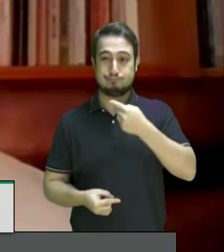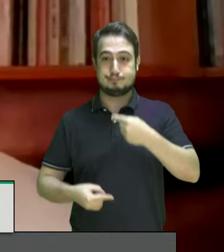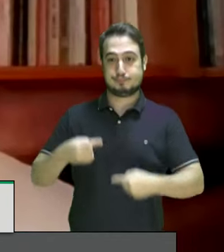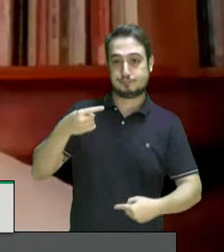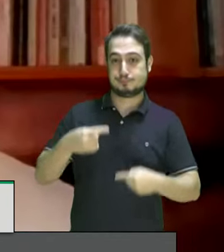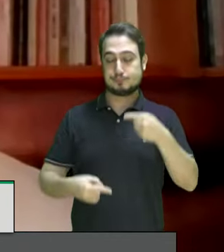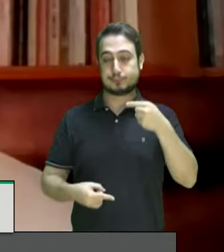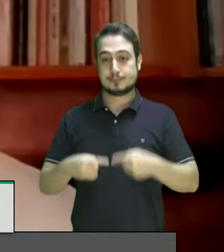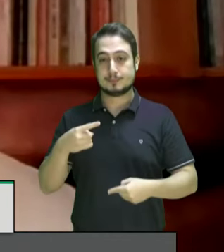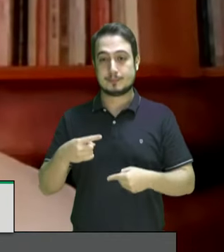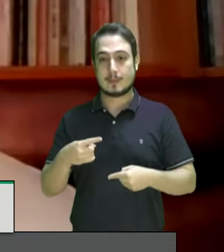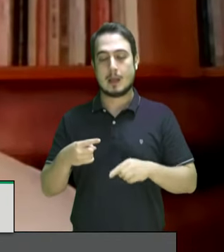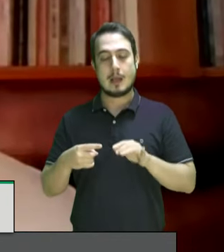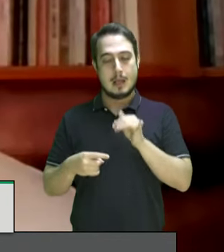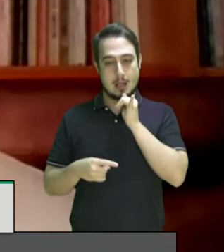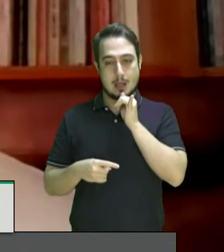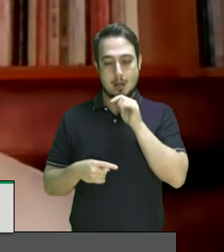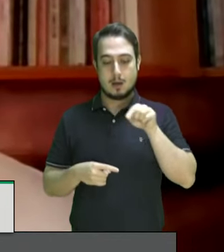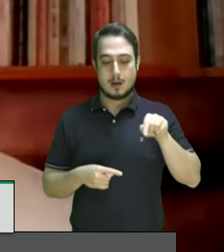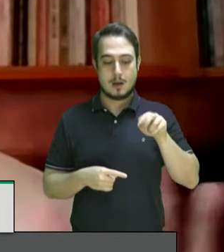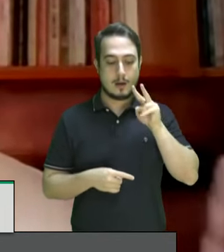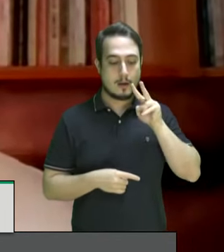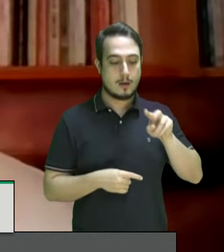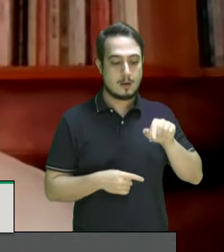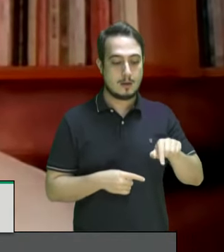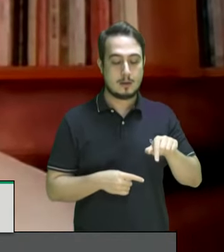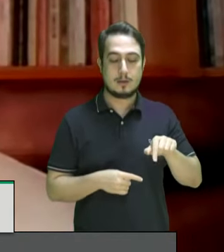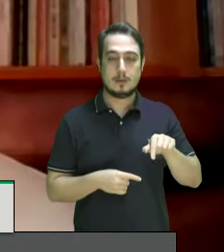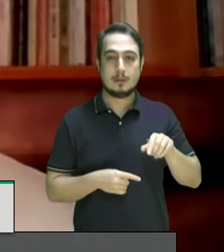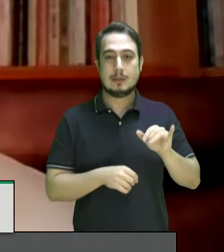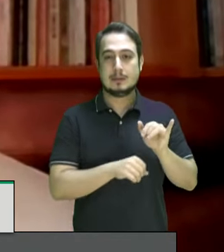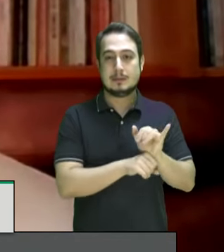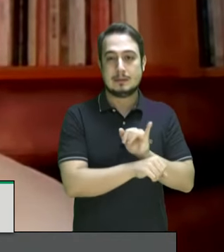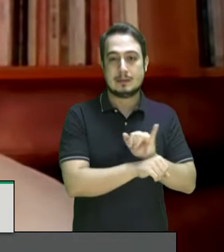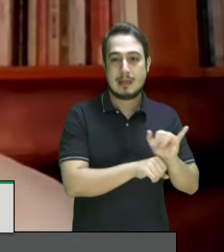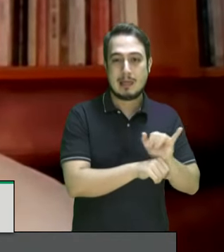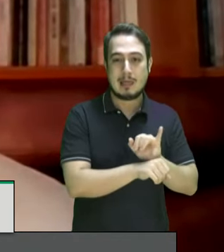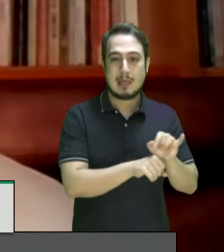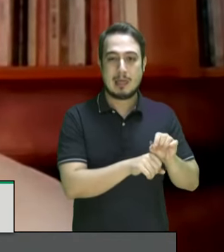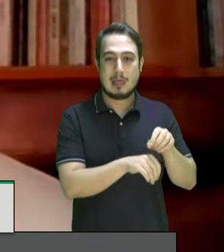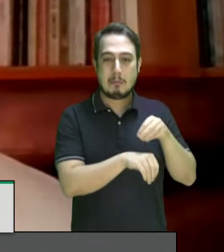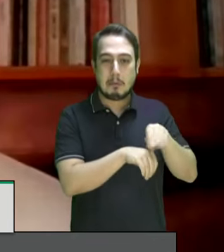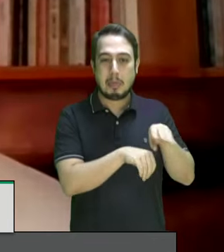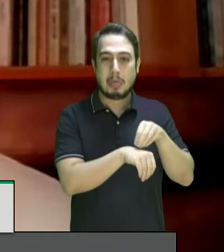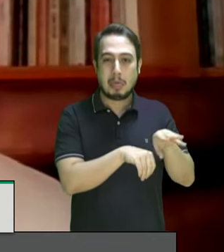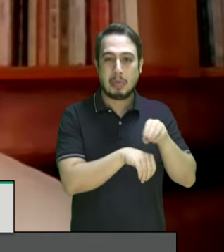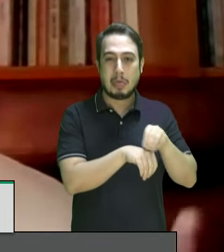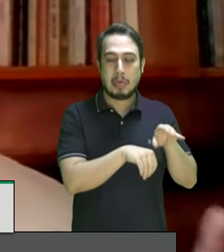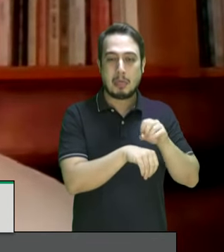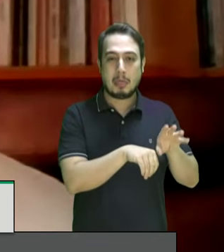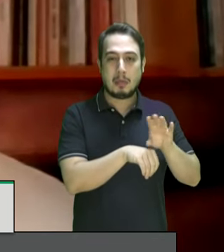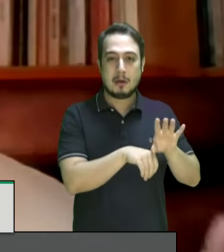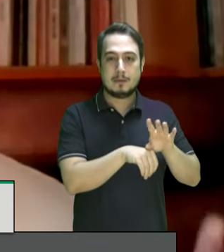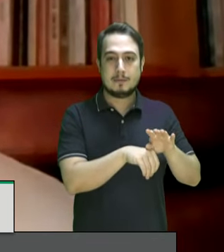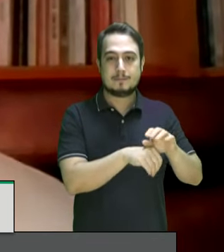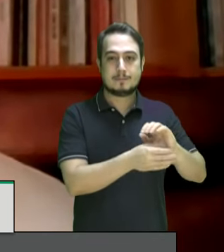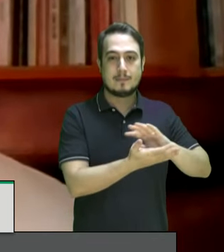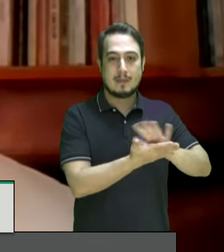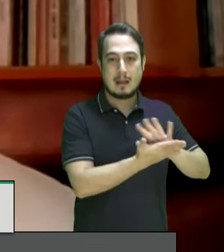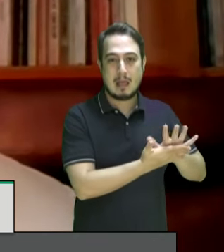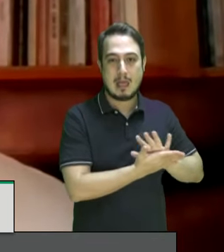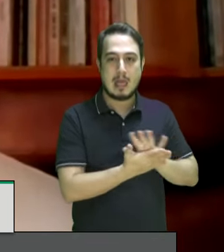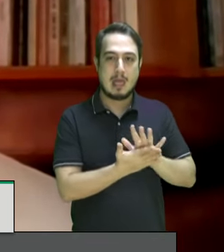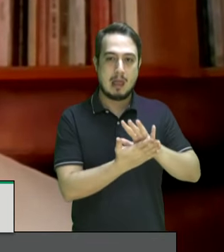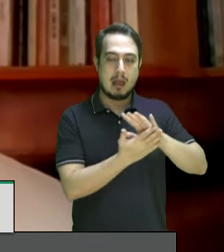Por uma parte, vemos a instrumentalização do racismo, a utilização política do